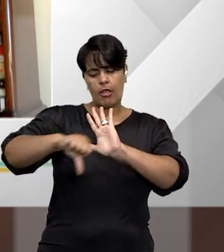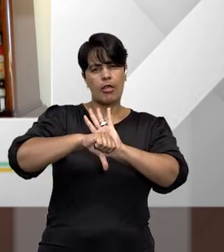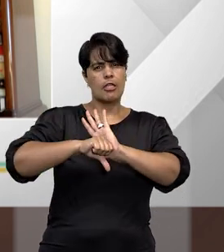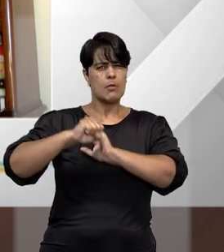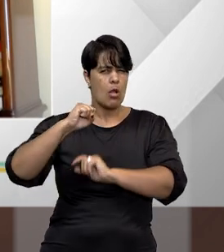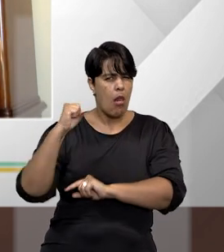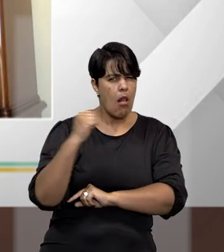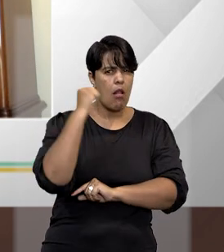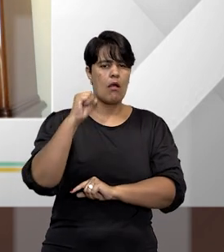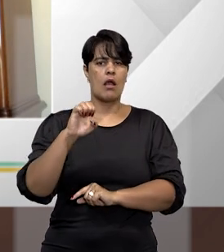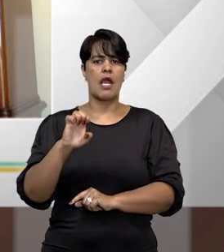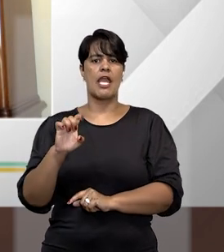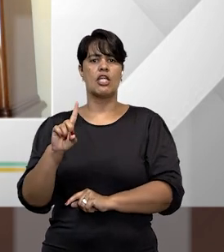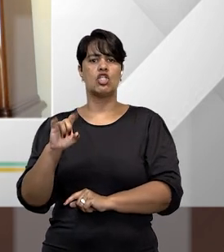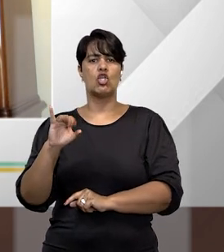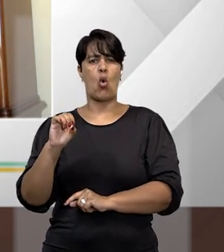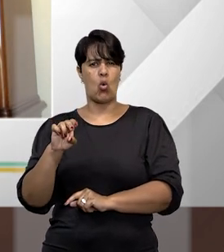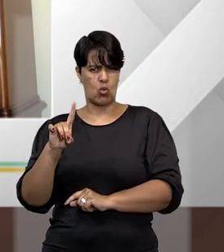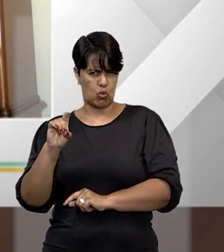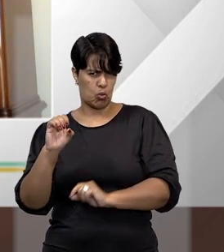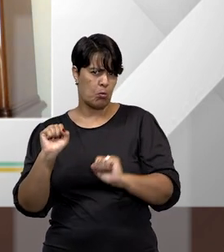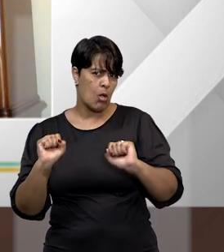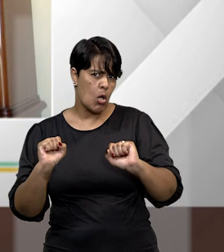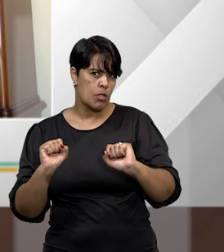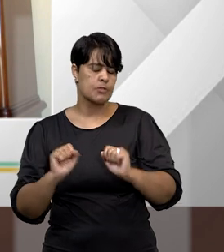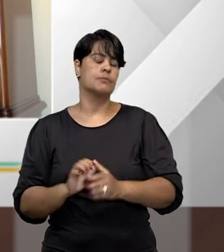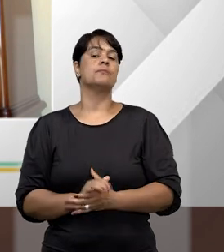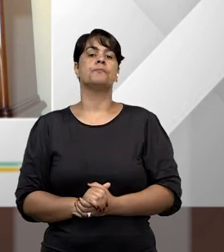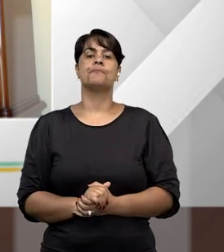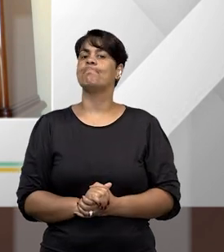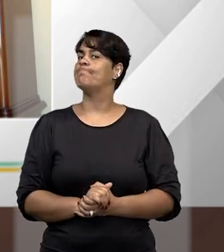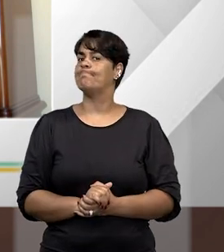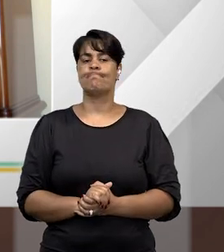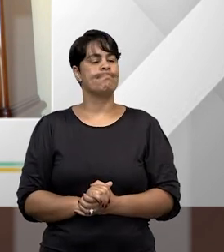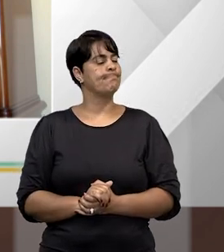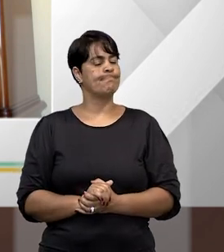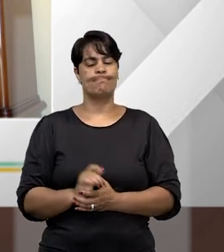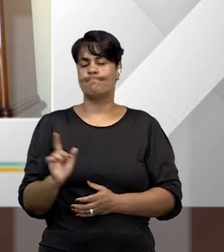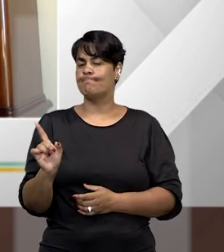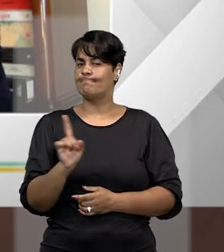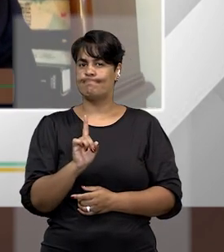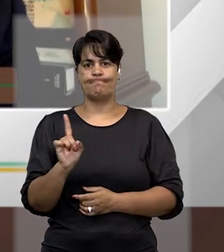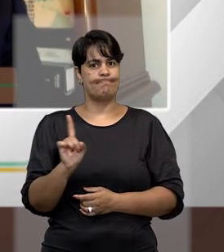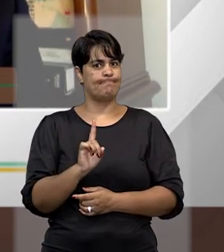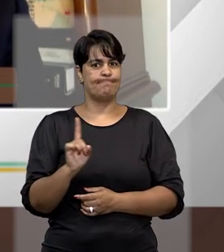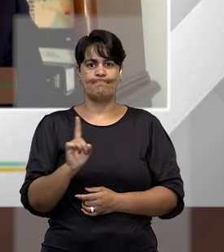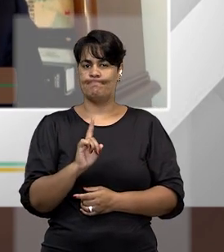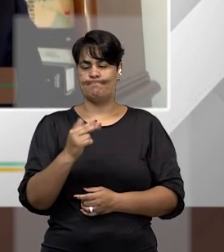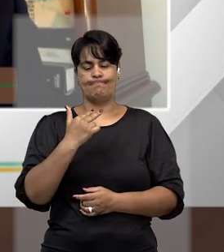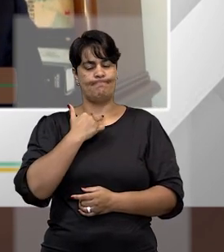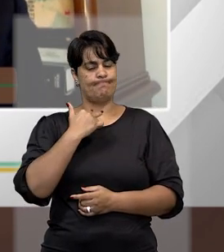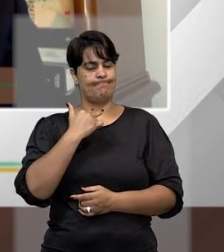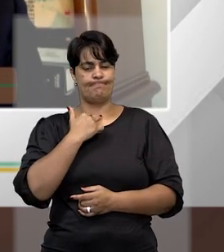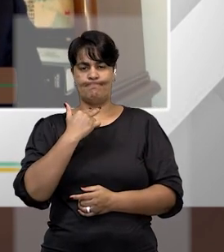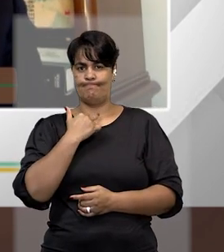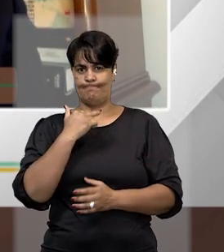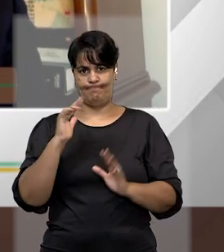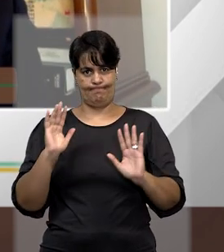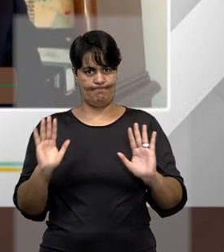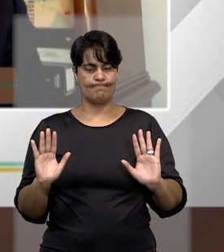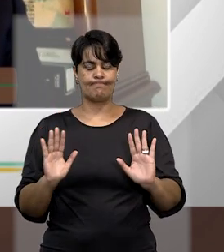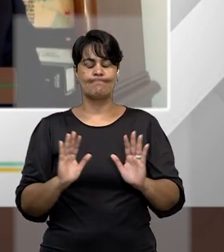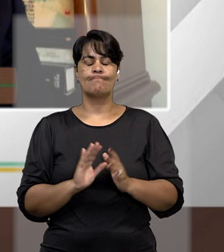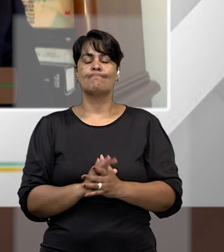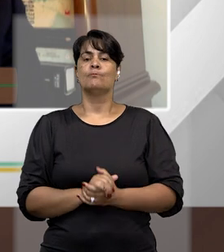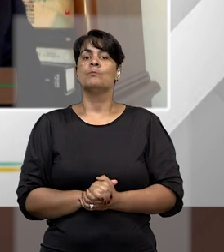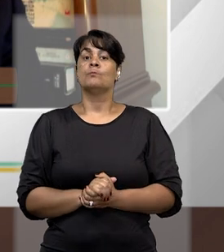Não, podemos até considerar do ponto de vista não, digamos assim, jurídico, como hedionda a conduta, mas do ponto de